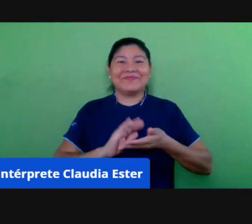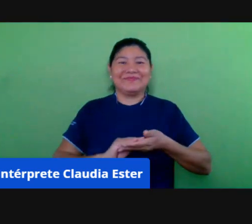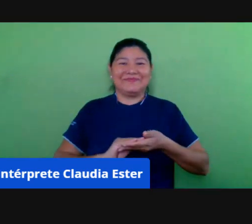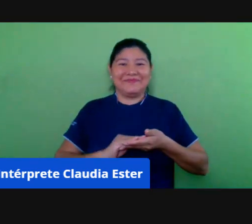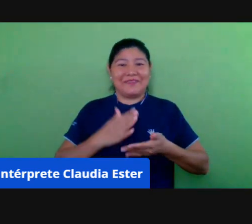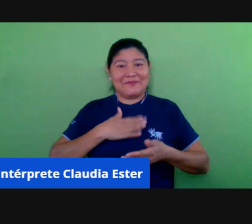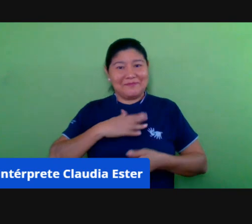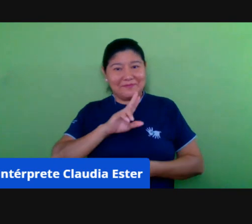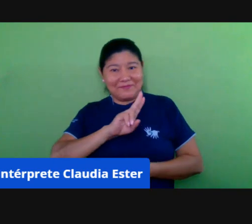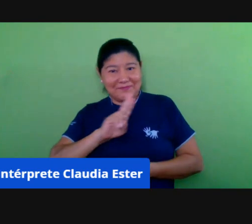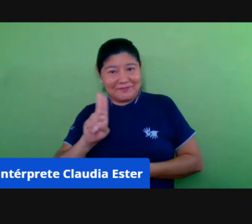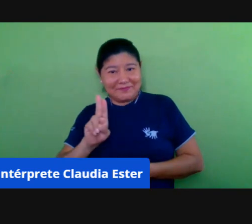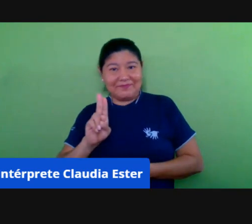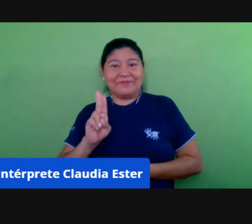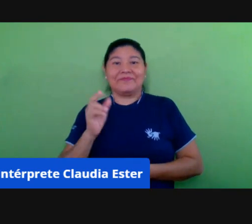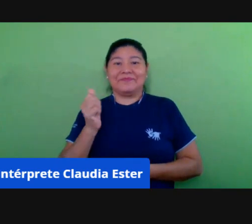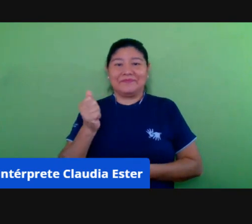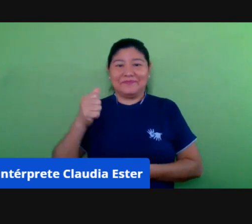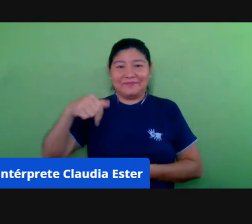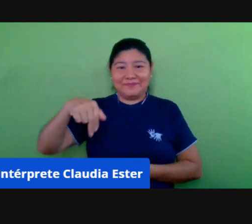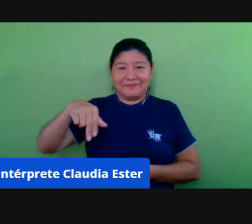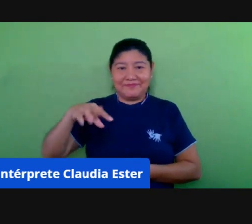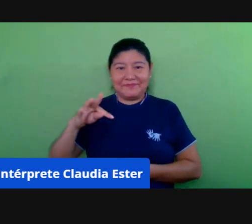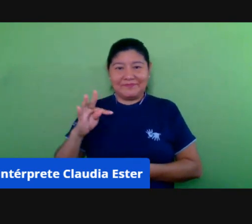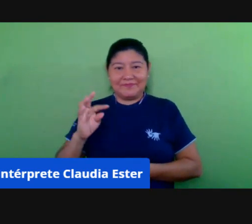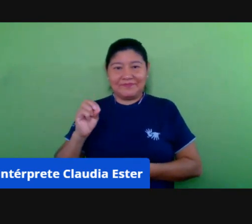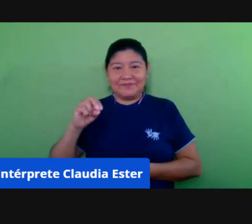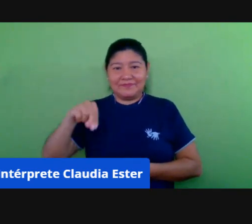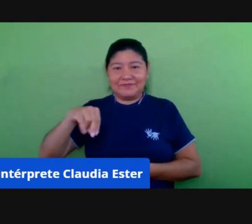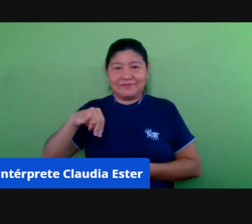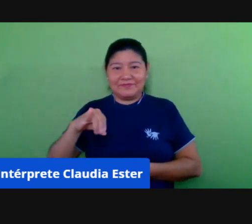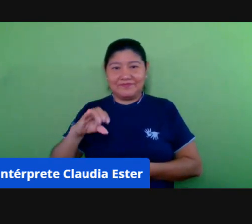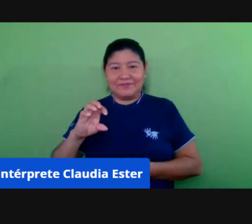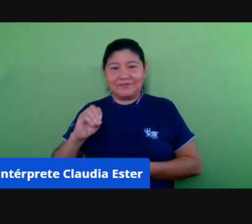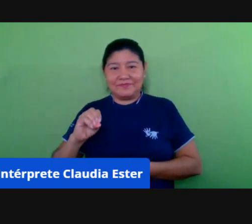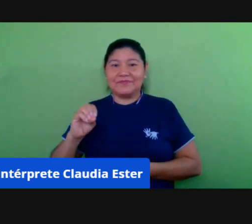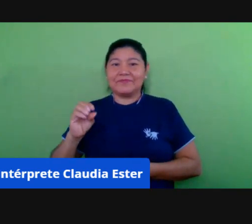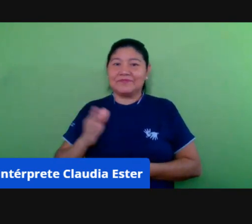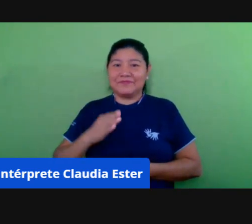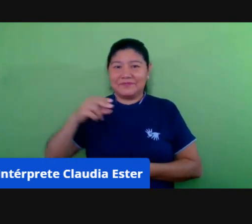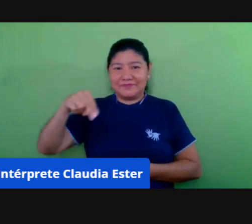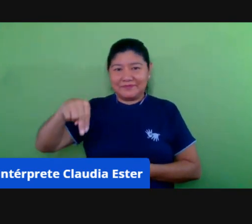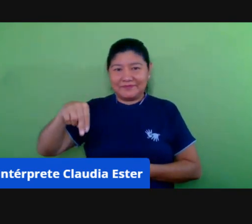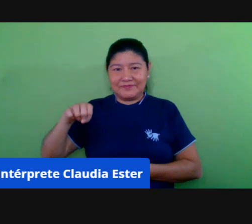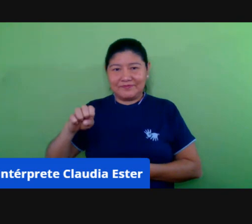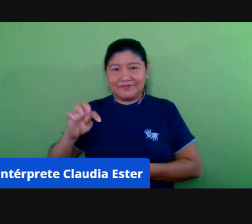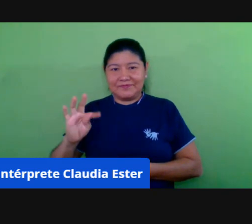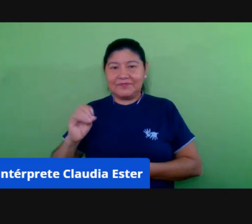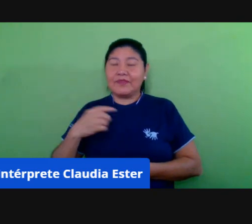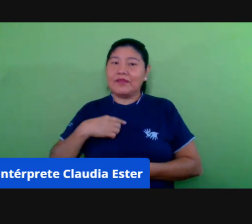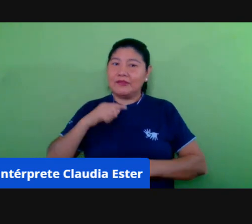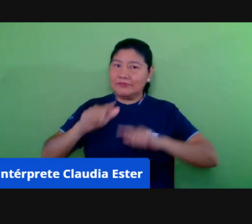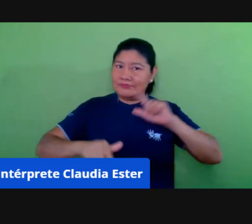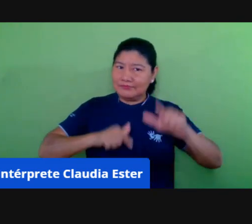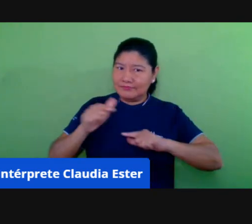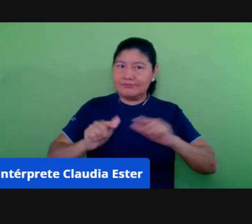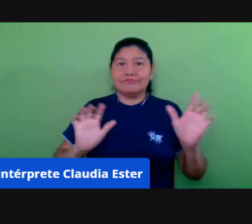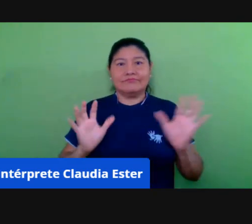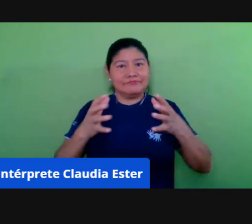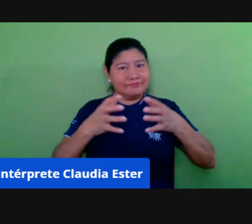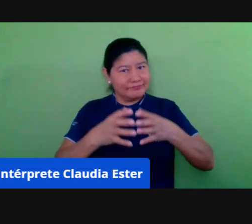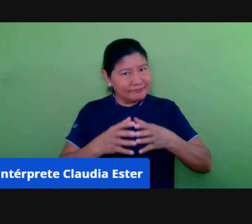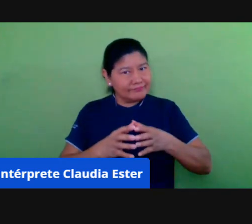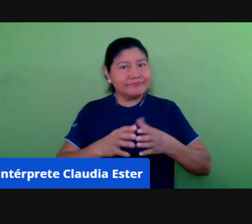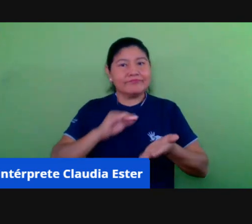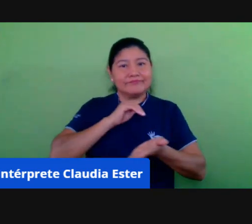meu nome é Antônio Valbino Neto, professor Antônio Neto da GFEM, primeiro ao quinto ano